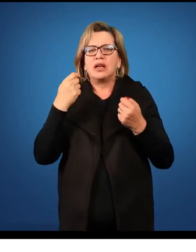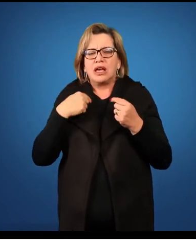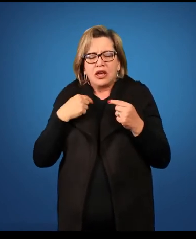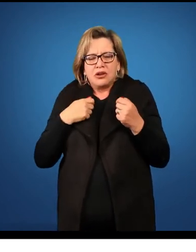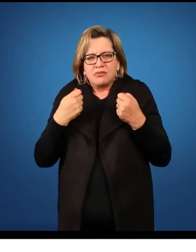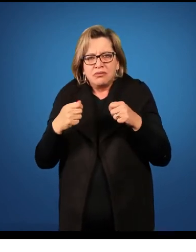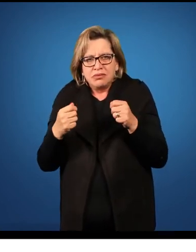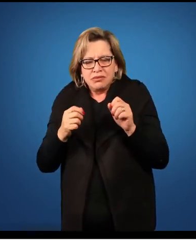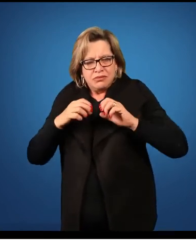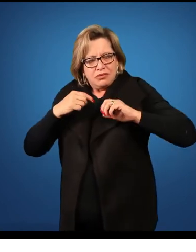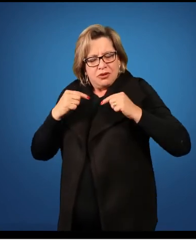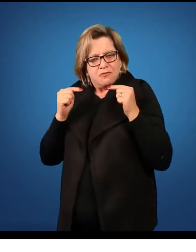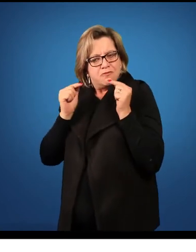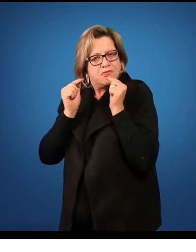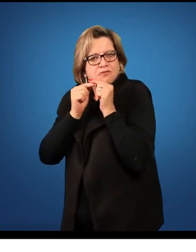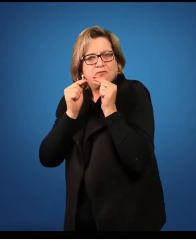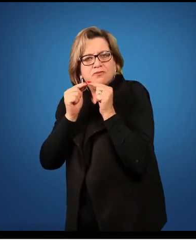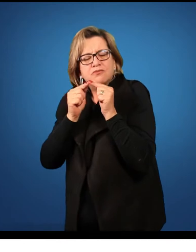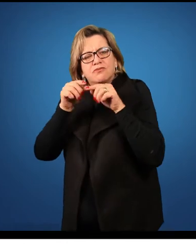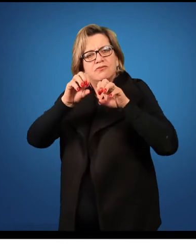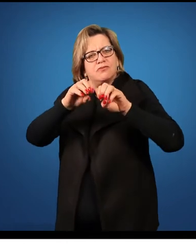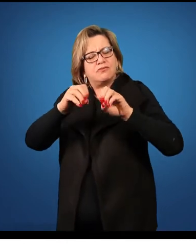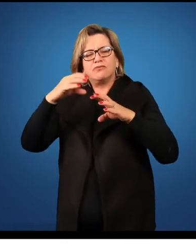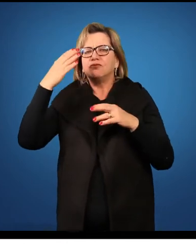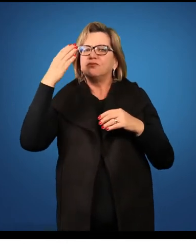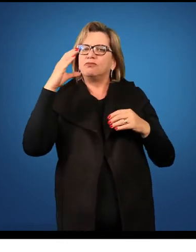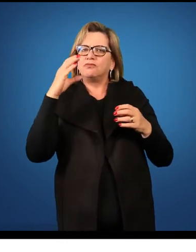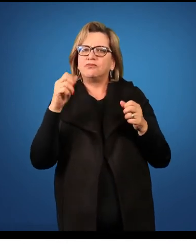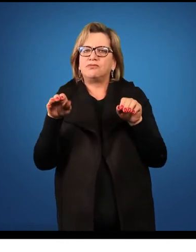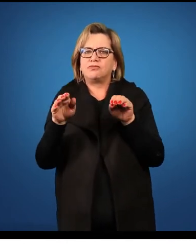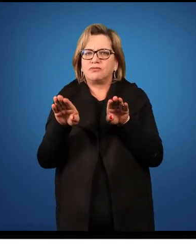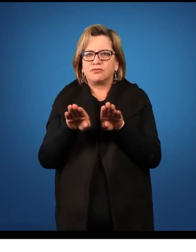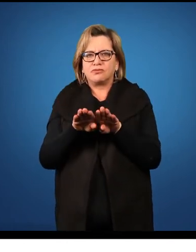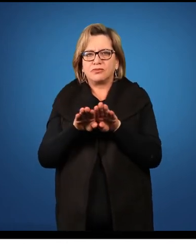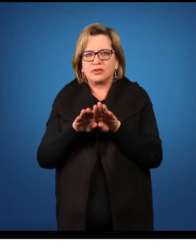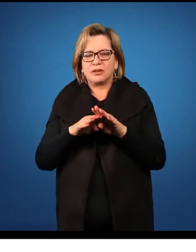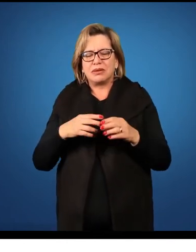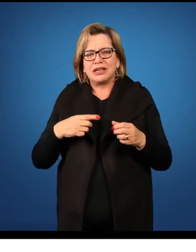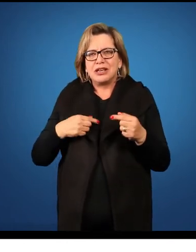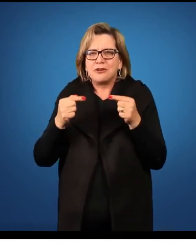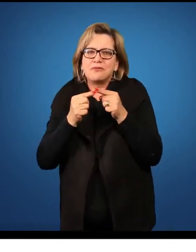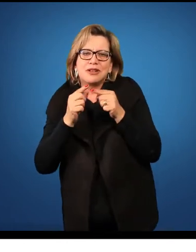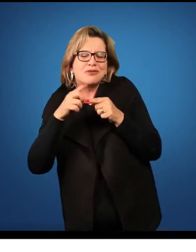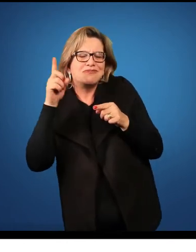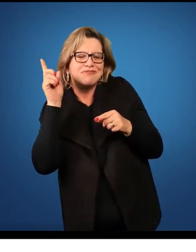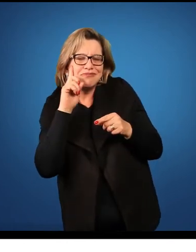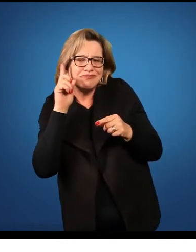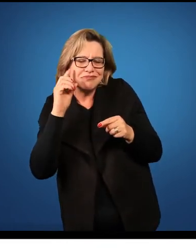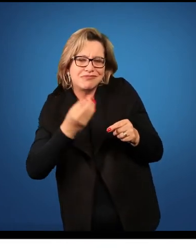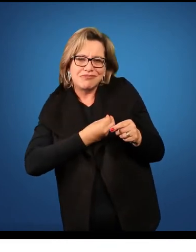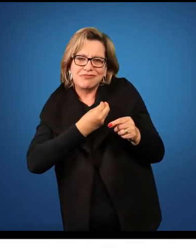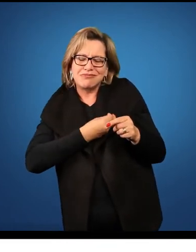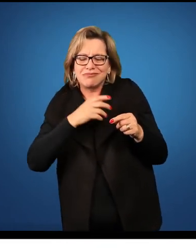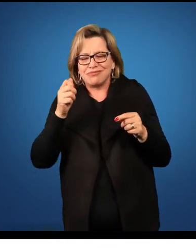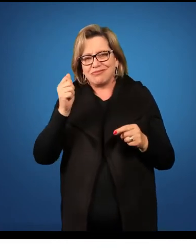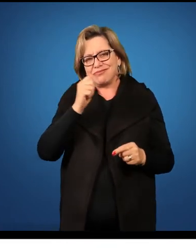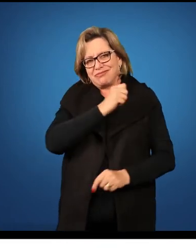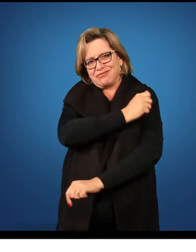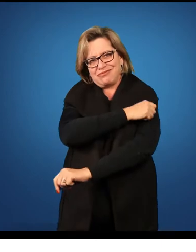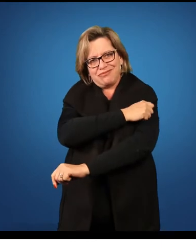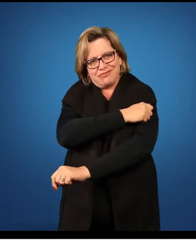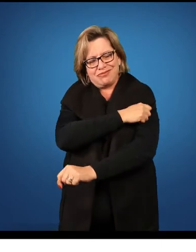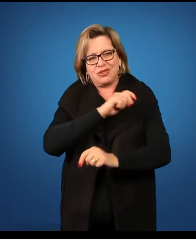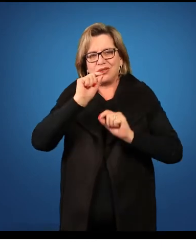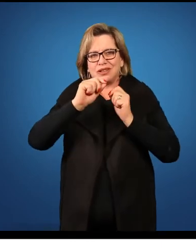meu ensino de ciências em relação, nesse caso, ao dia a dia do meu aluno, ao cotidiano do meu aluno. Então, isso